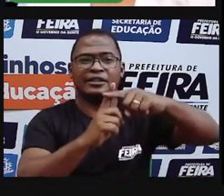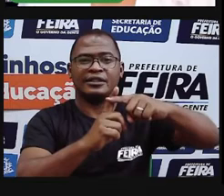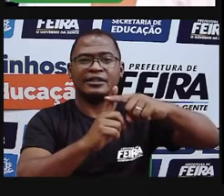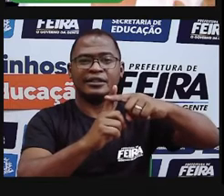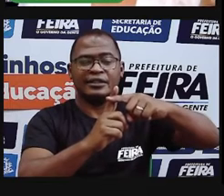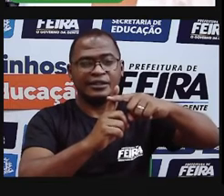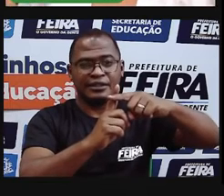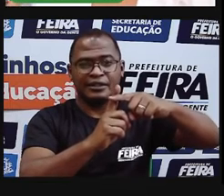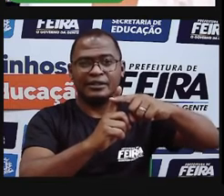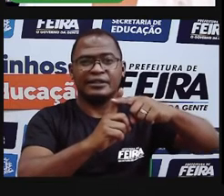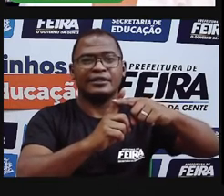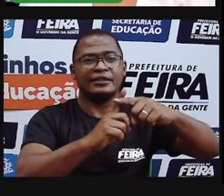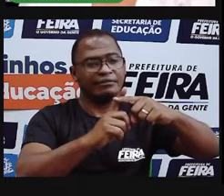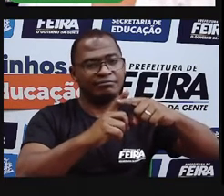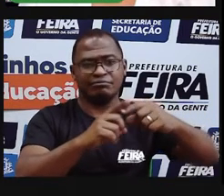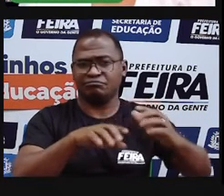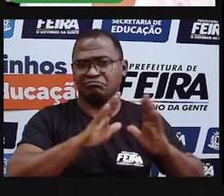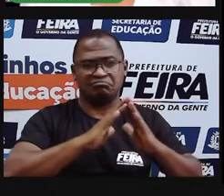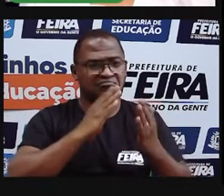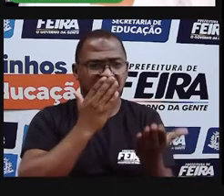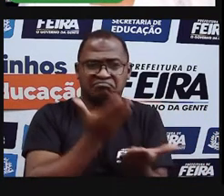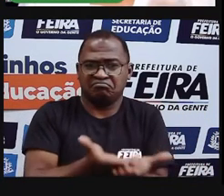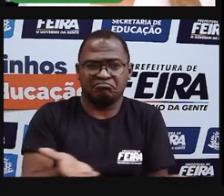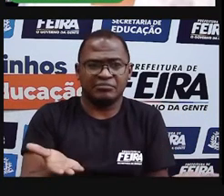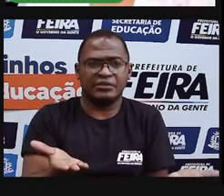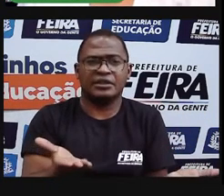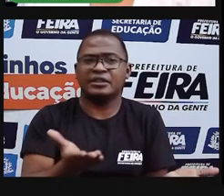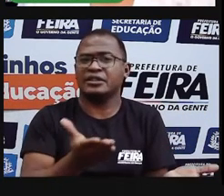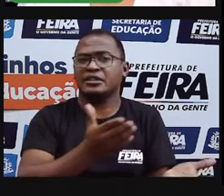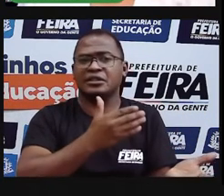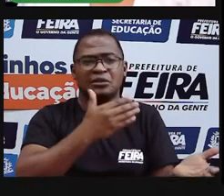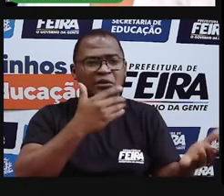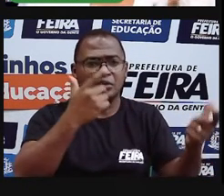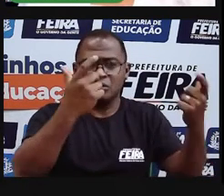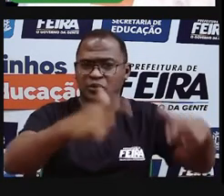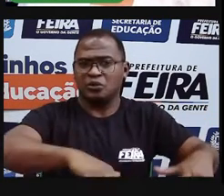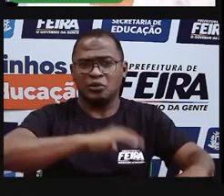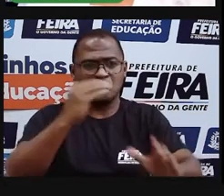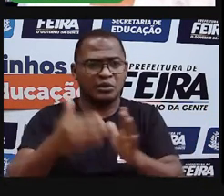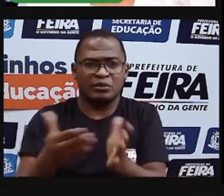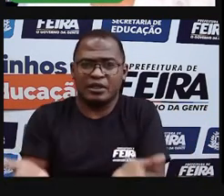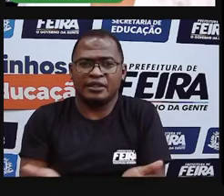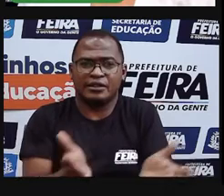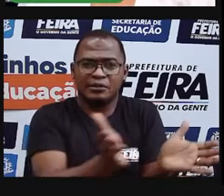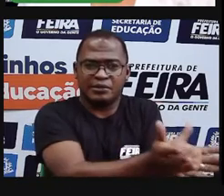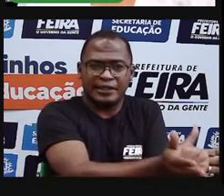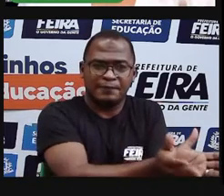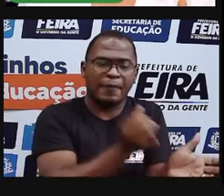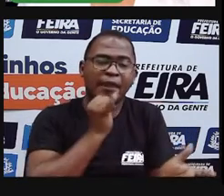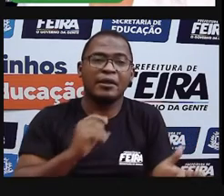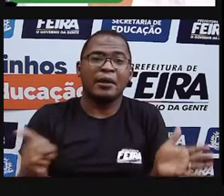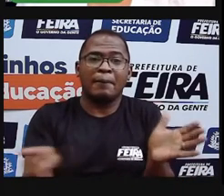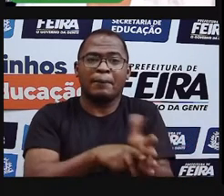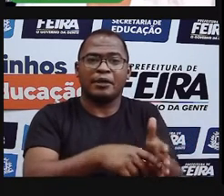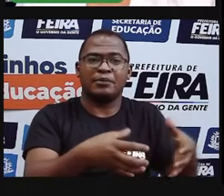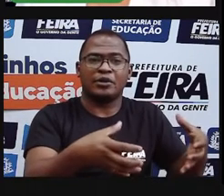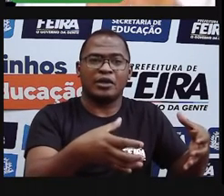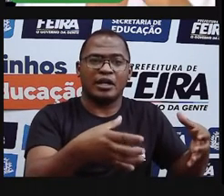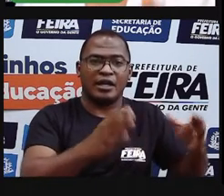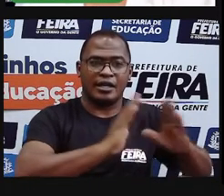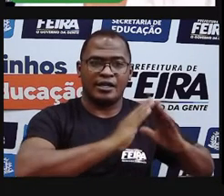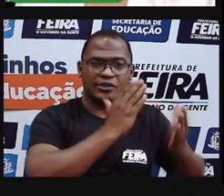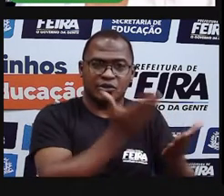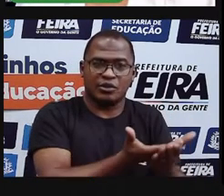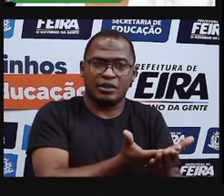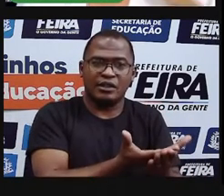gente está andando em comunidade, né? Se eu pertenço àquela escola, é a minha comunidade escolar. Se eu pertenço àquele bairro